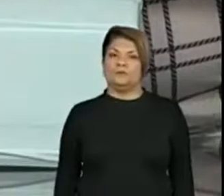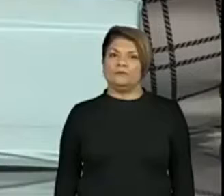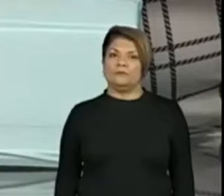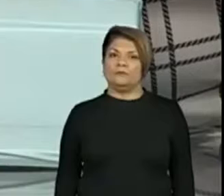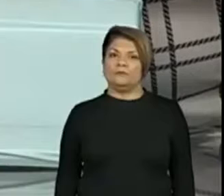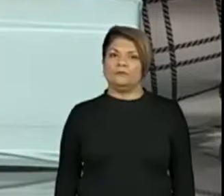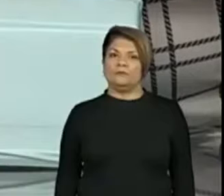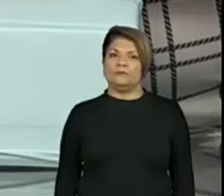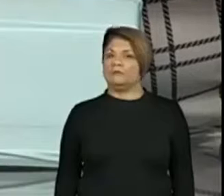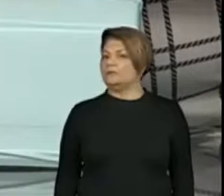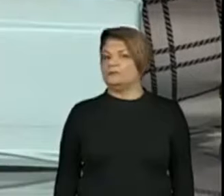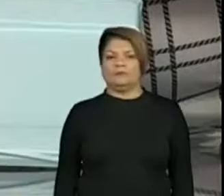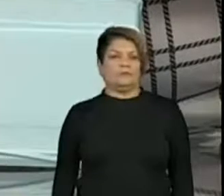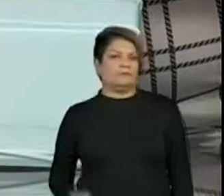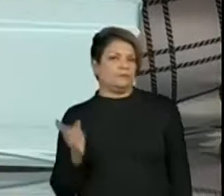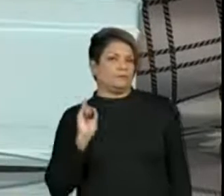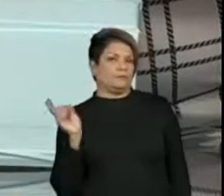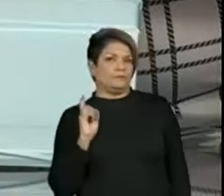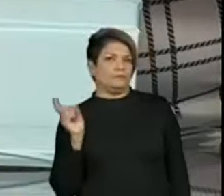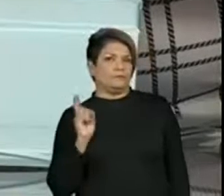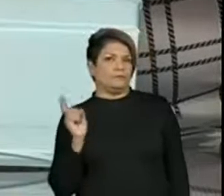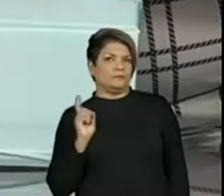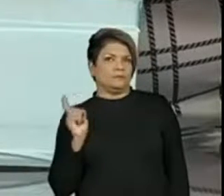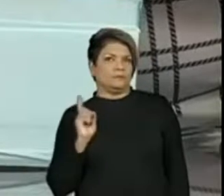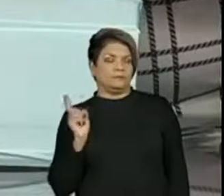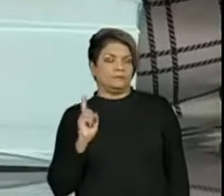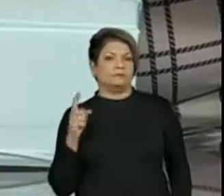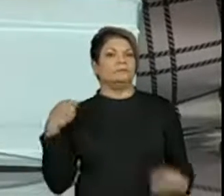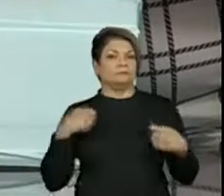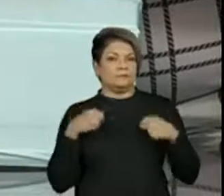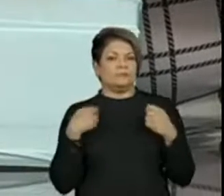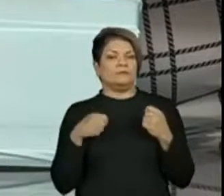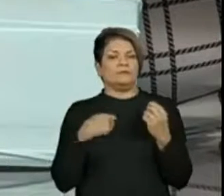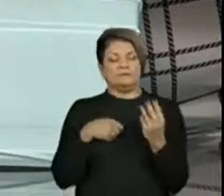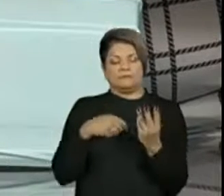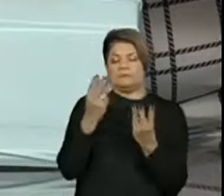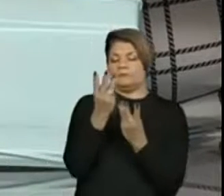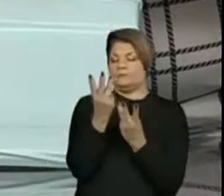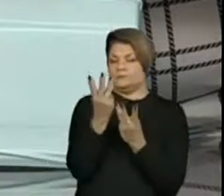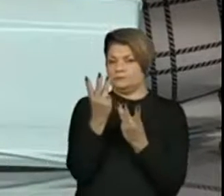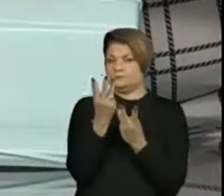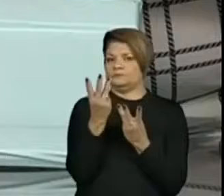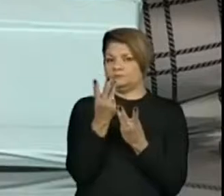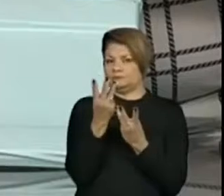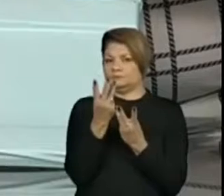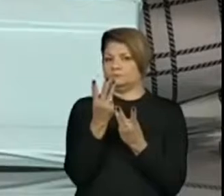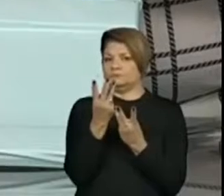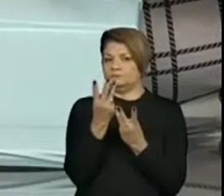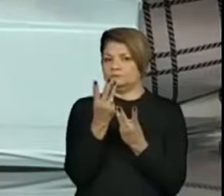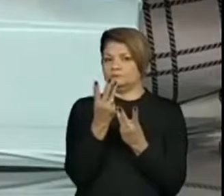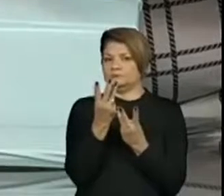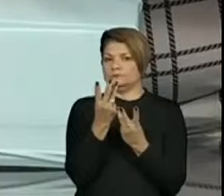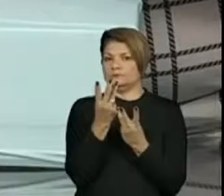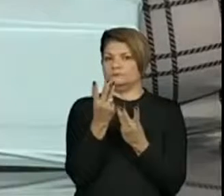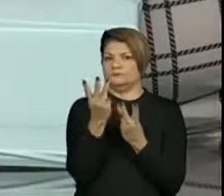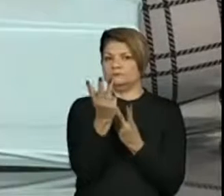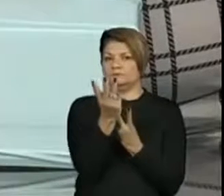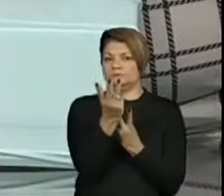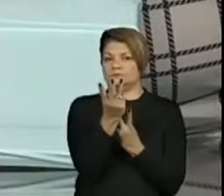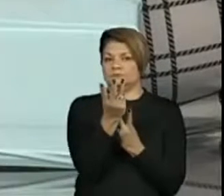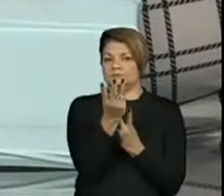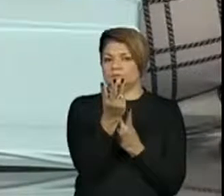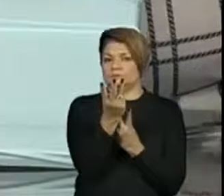Não, não, não. Não, porque nós precisamos deixar a centena aparecendo. Então, nós ainda temos três centenas e agora